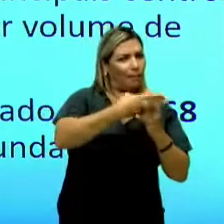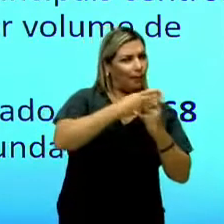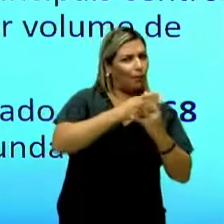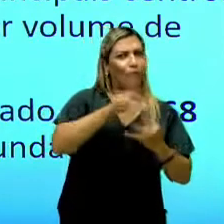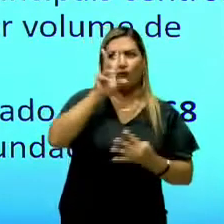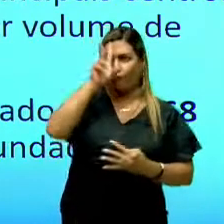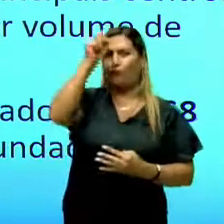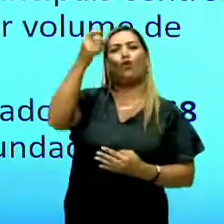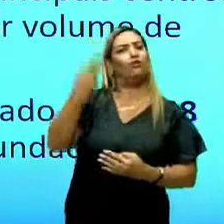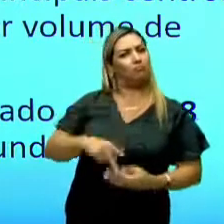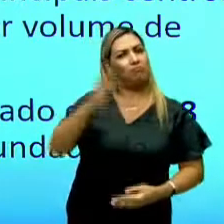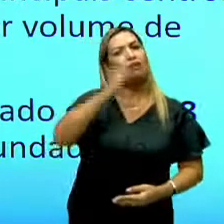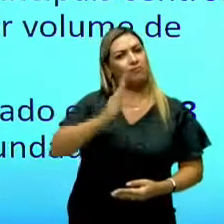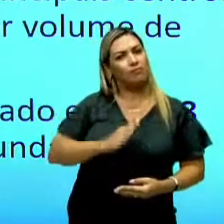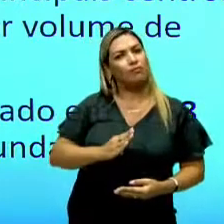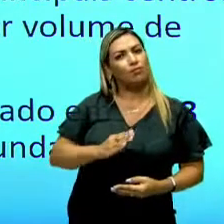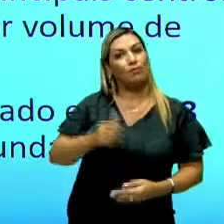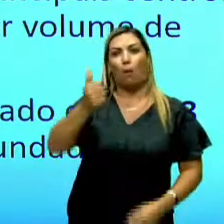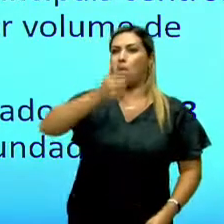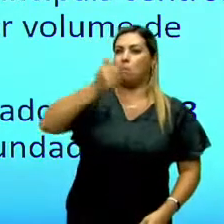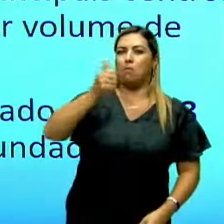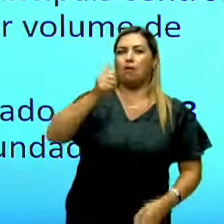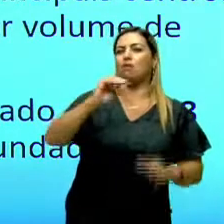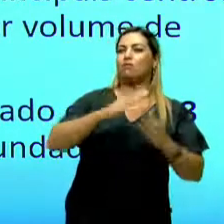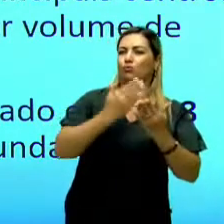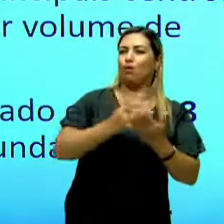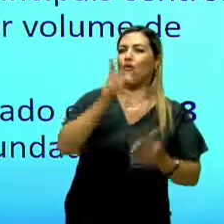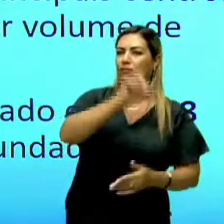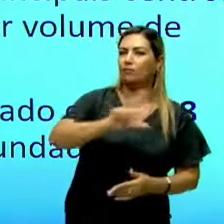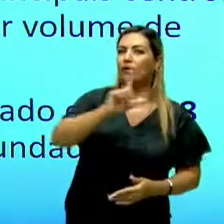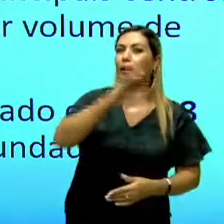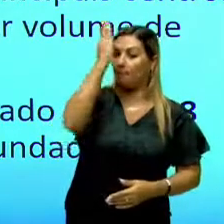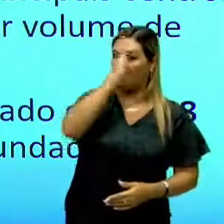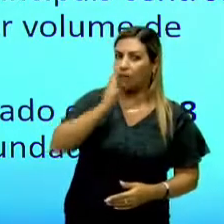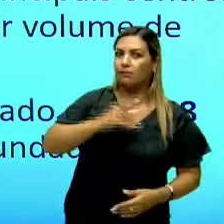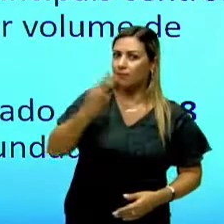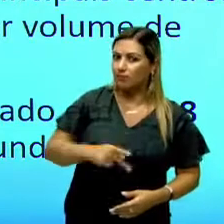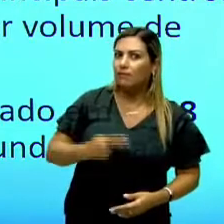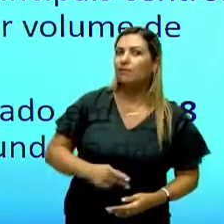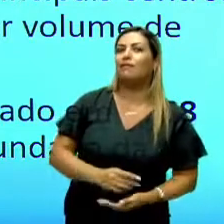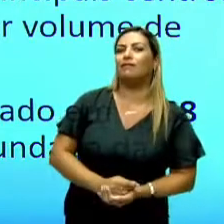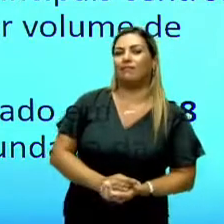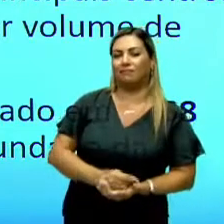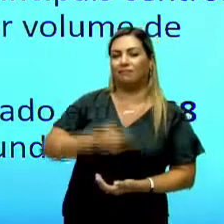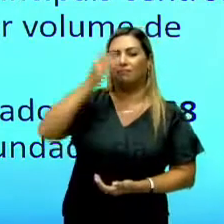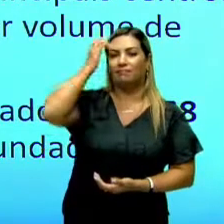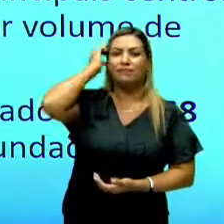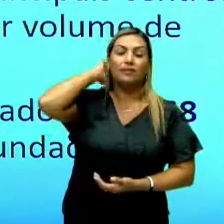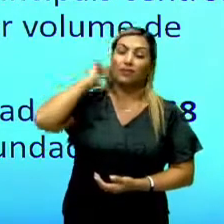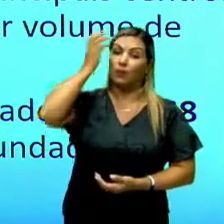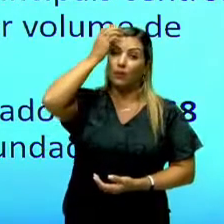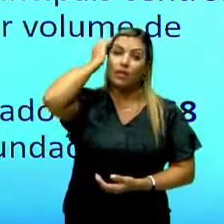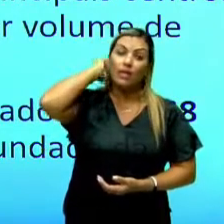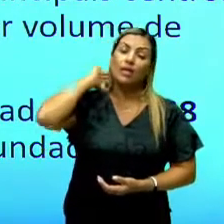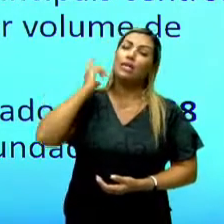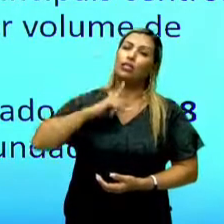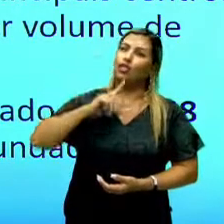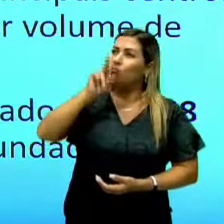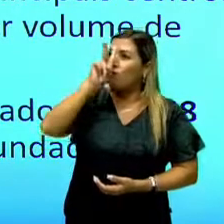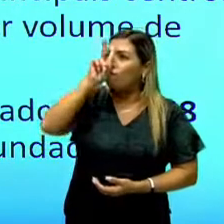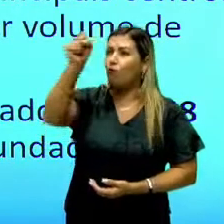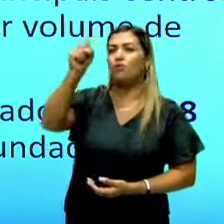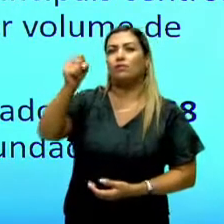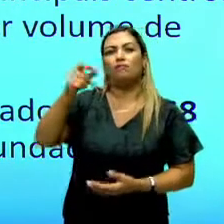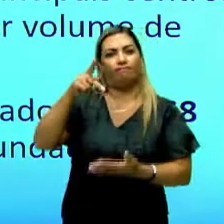muito forte. Foi a primeira escola verdadeiramente brasileira. Então, assim, ele tinha uma força muito